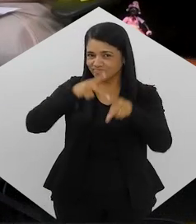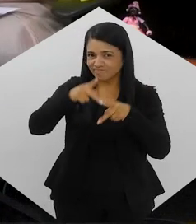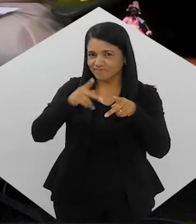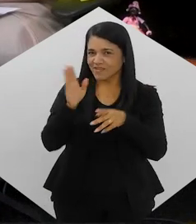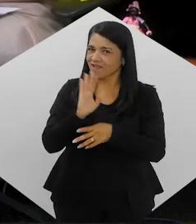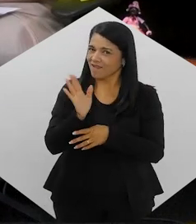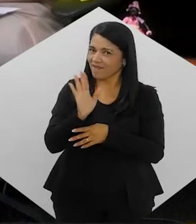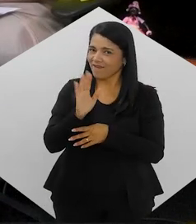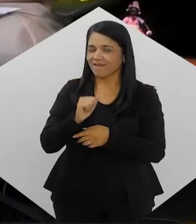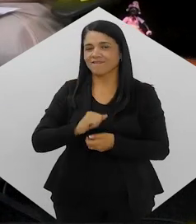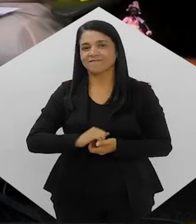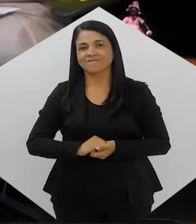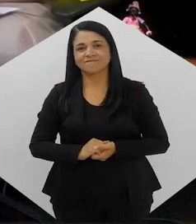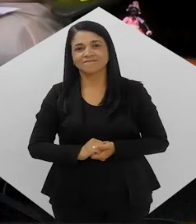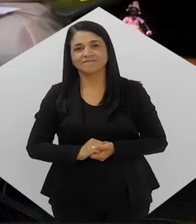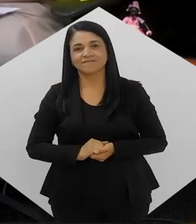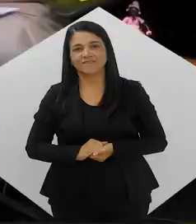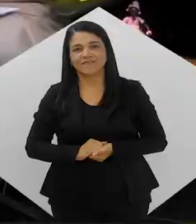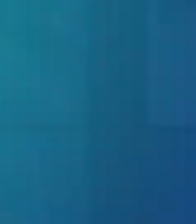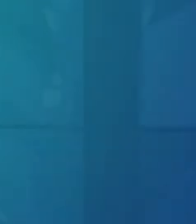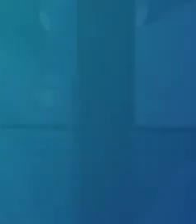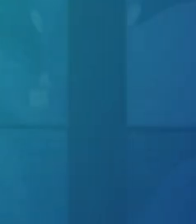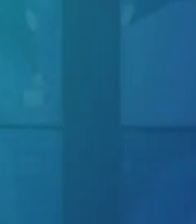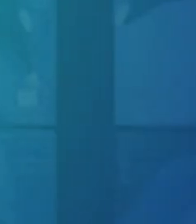alerge, canal do povo. Até a próxima.